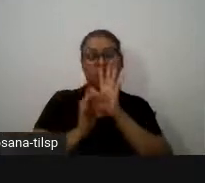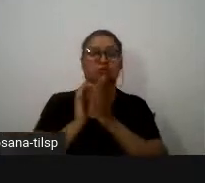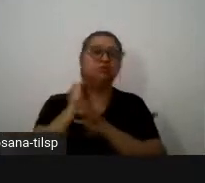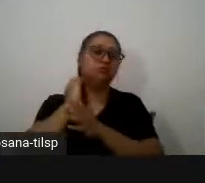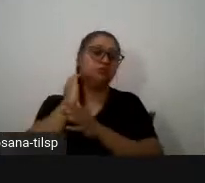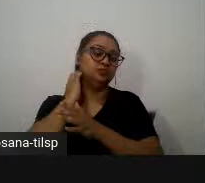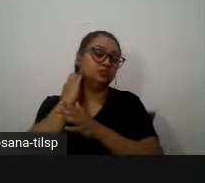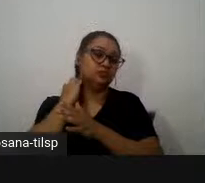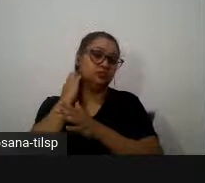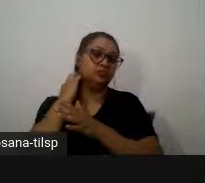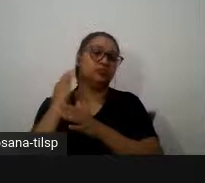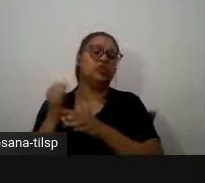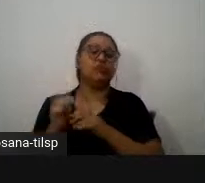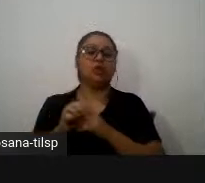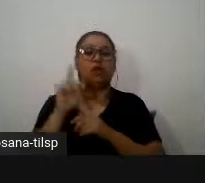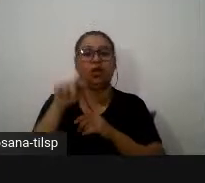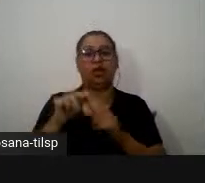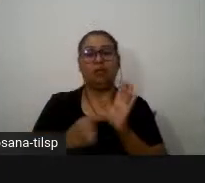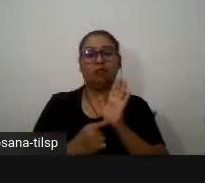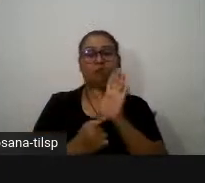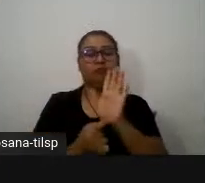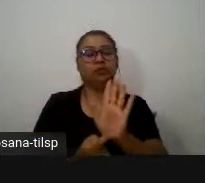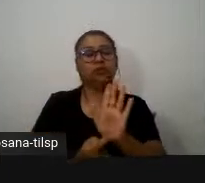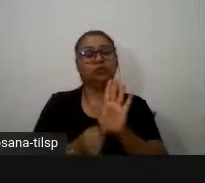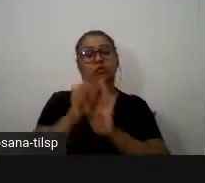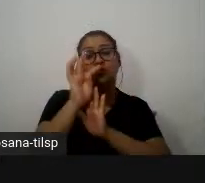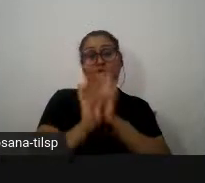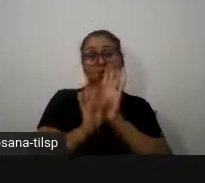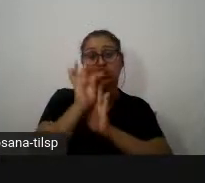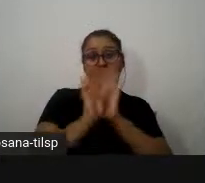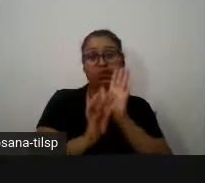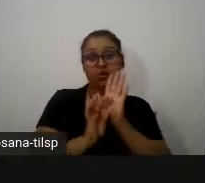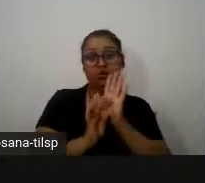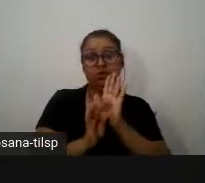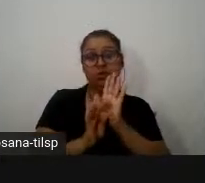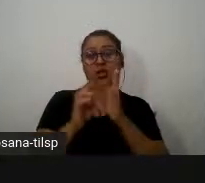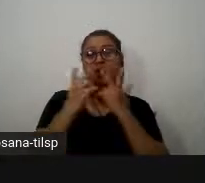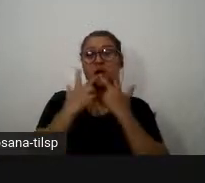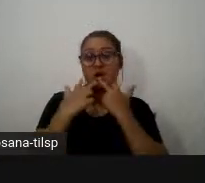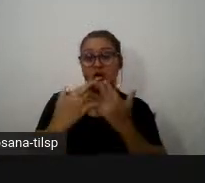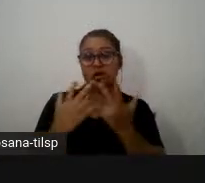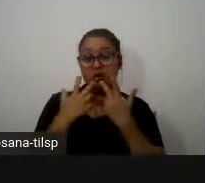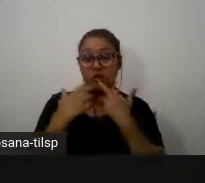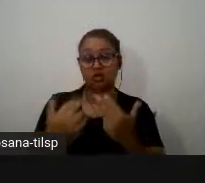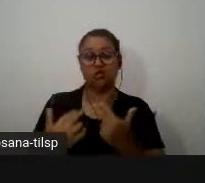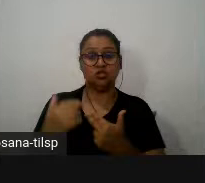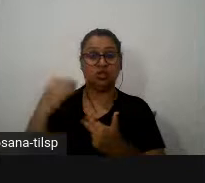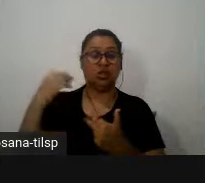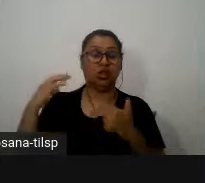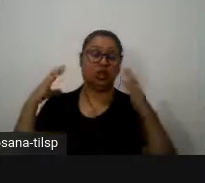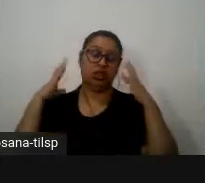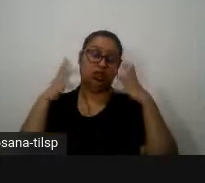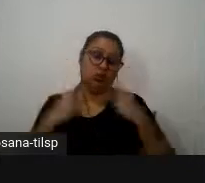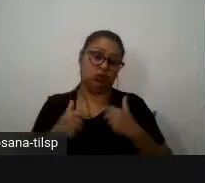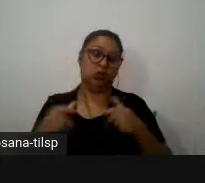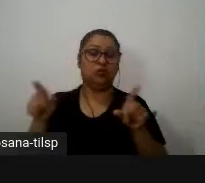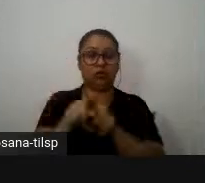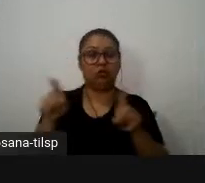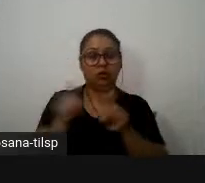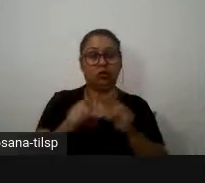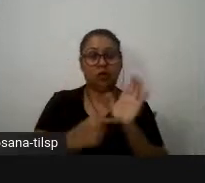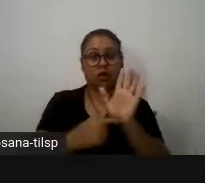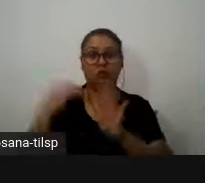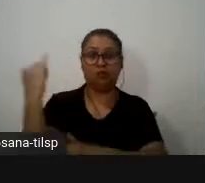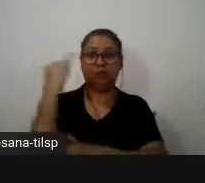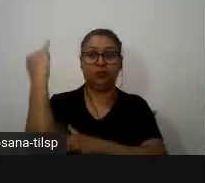é realizado o texto é realizado pelo menos numa língua natural pode convocar noutro e aqui é importante ser esta questão